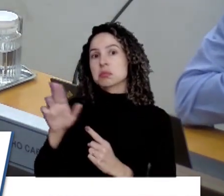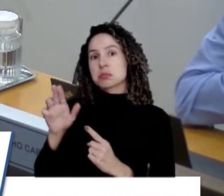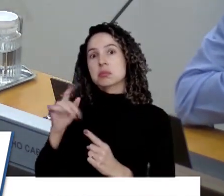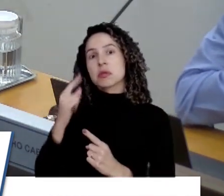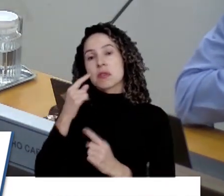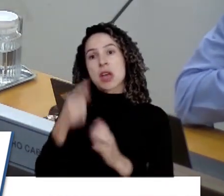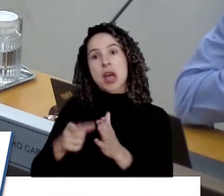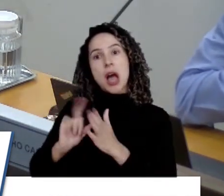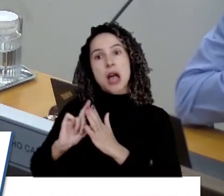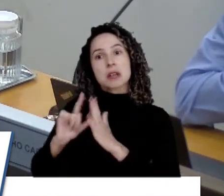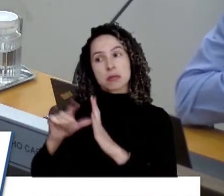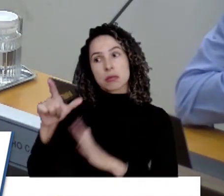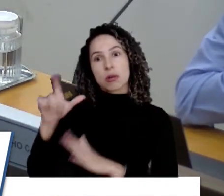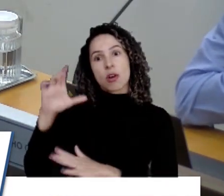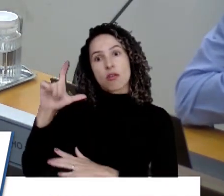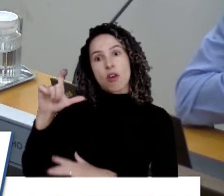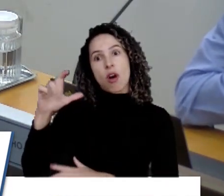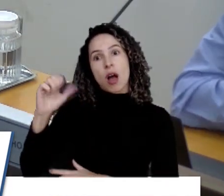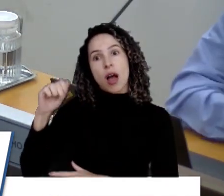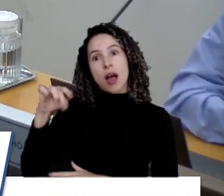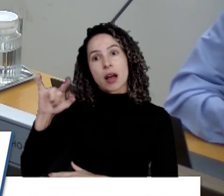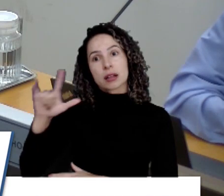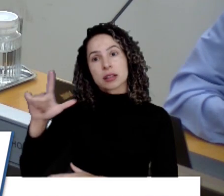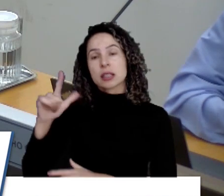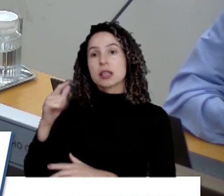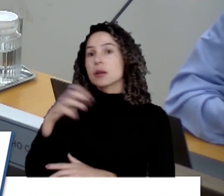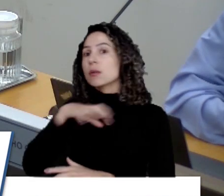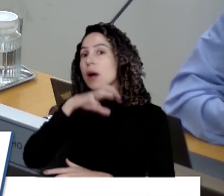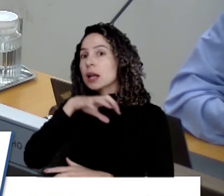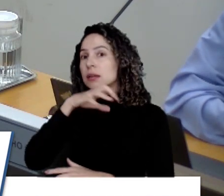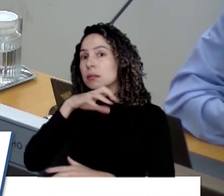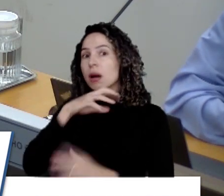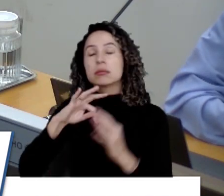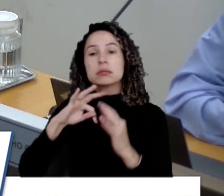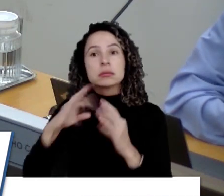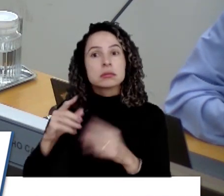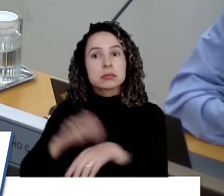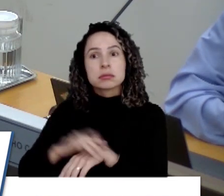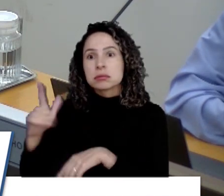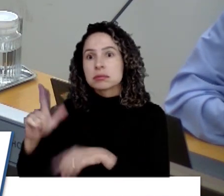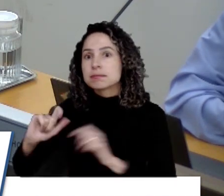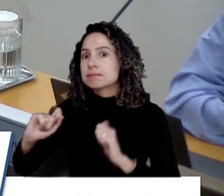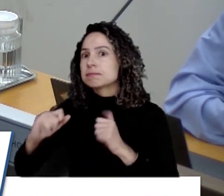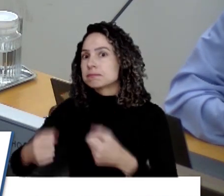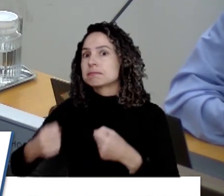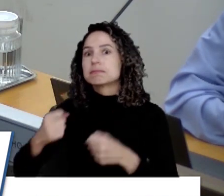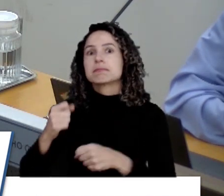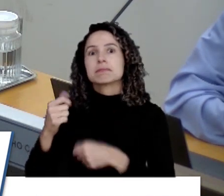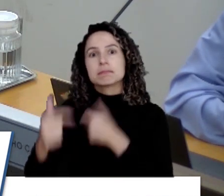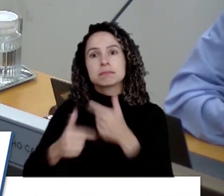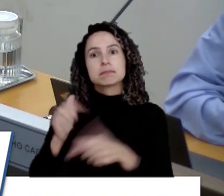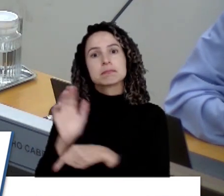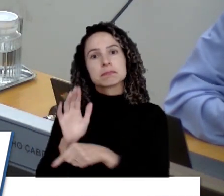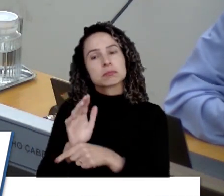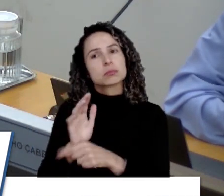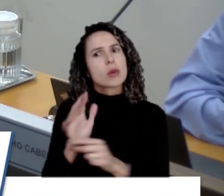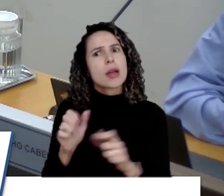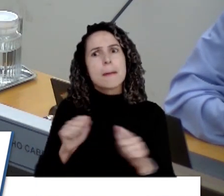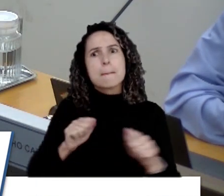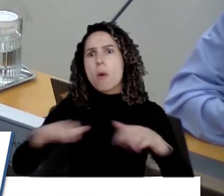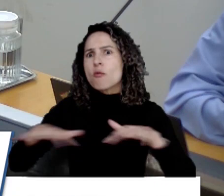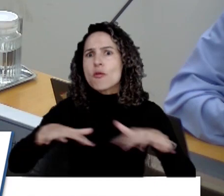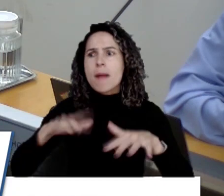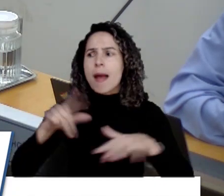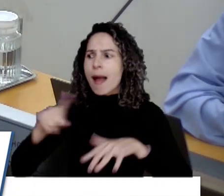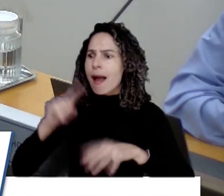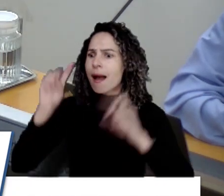antes e o depois do Canil Municipal, da captura de animais, tudo que ela vem empenhando e a revolução da causa